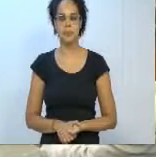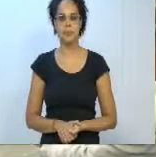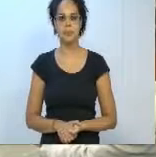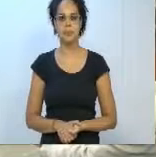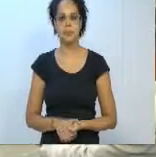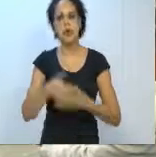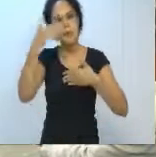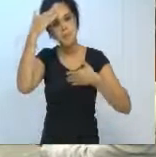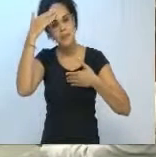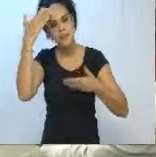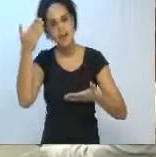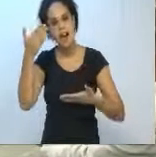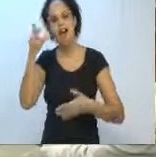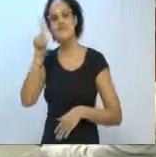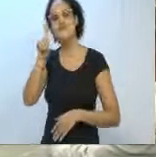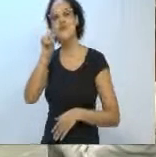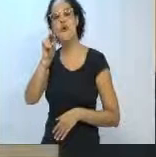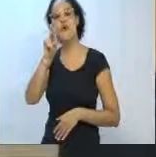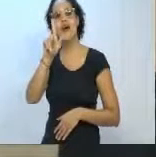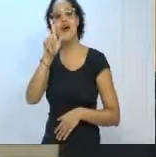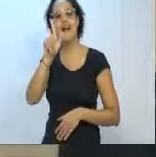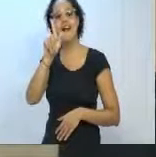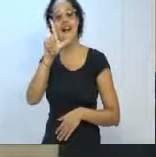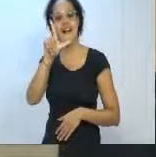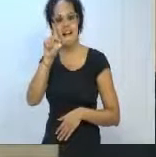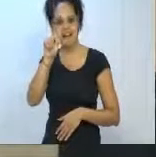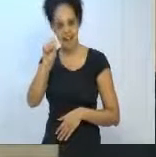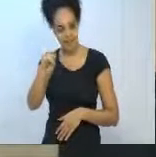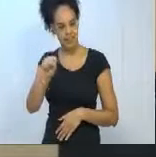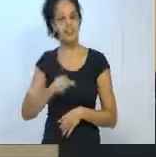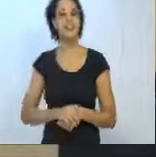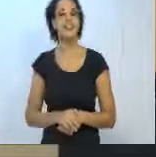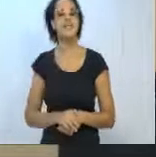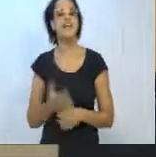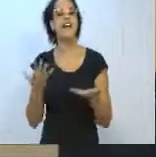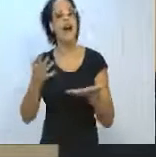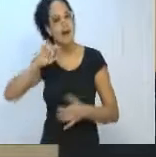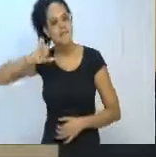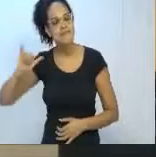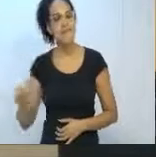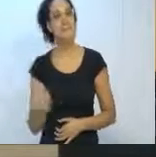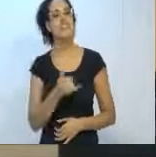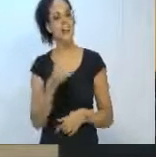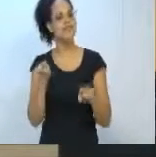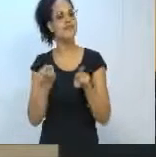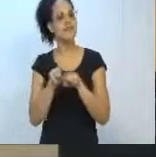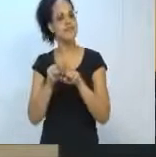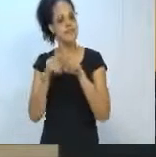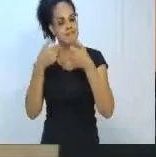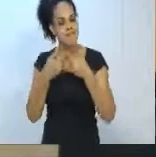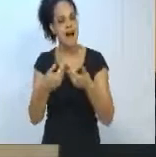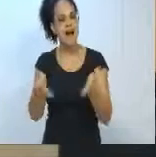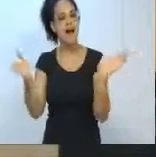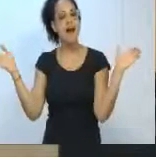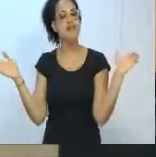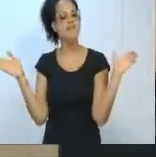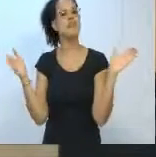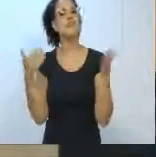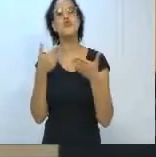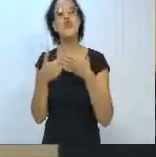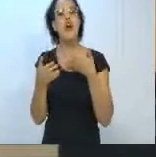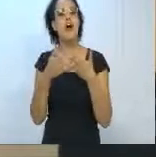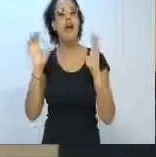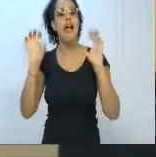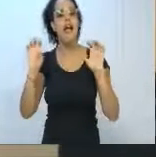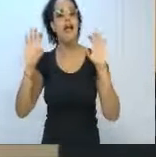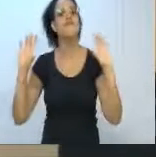Obrigado, Douglas. Quero aproveitar e deixar aqui também as portas abertas dessa casa para todo e qualquer evento que você